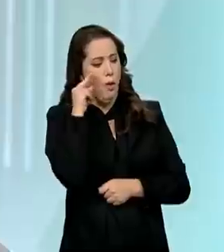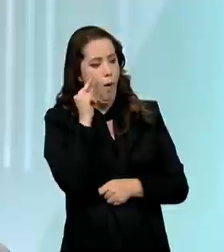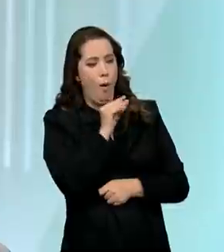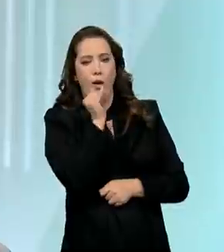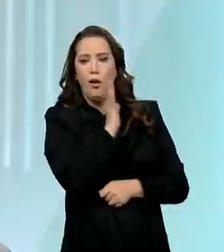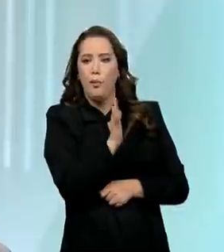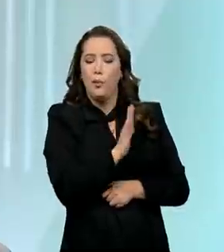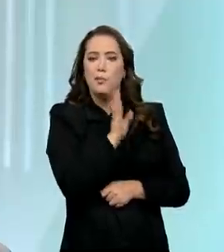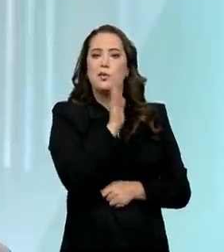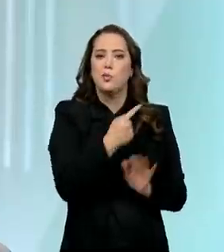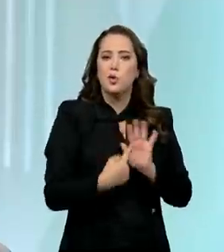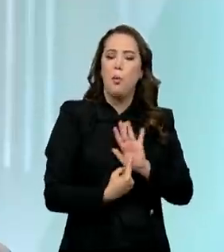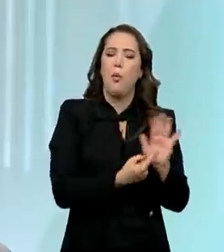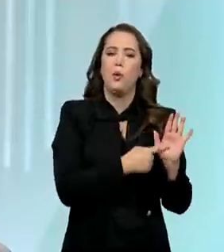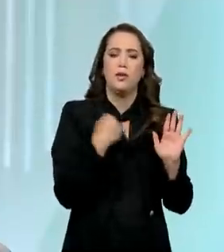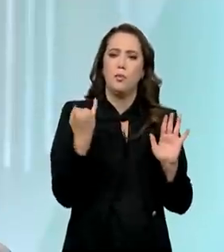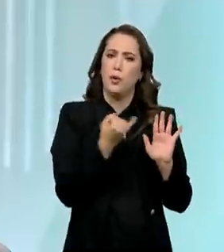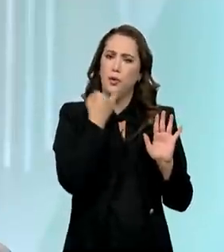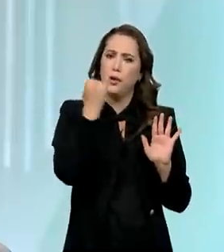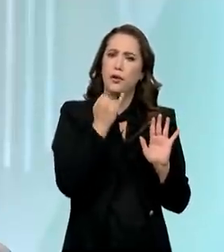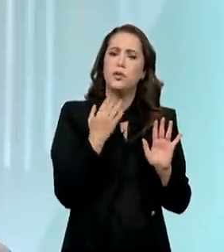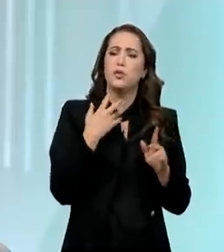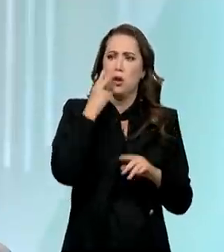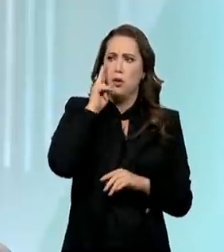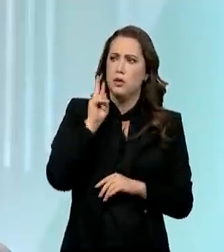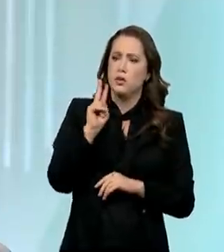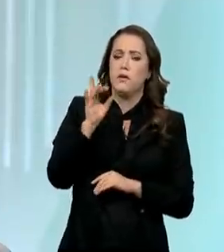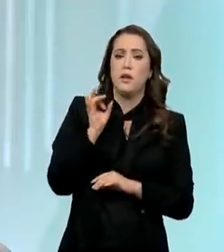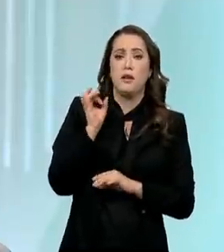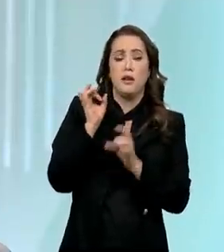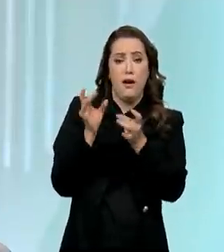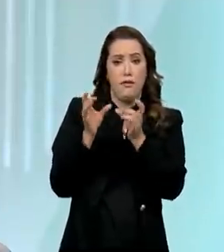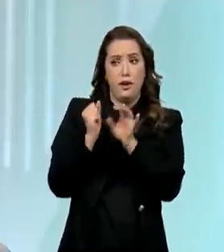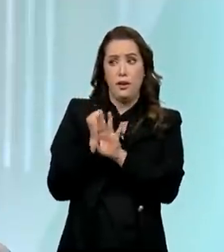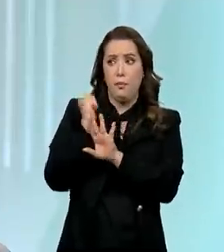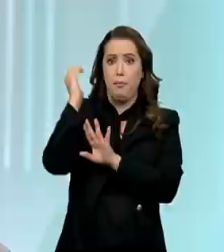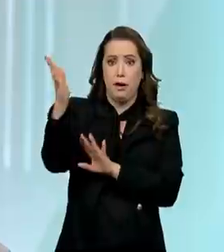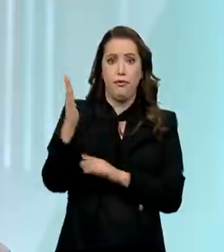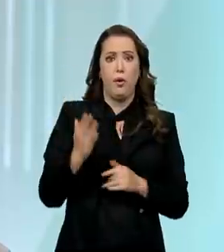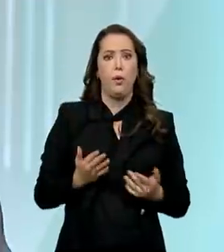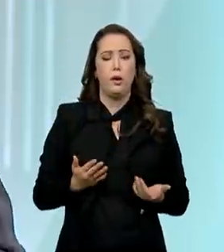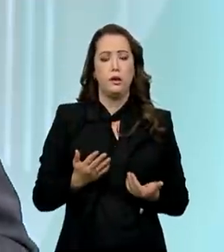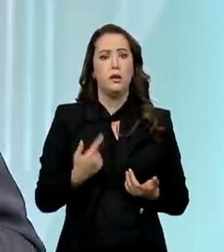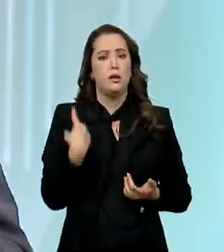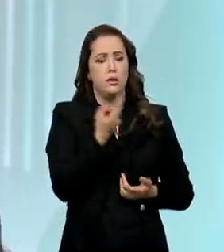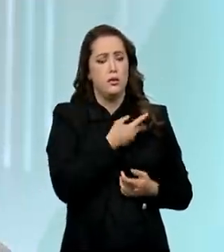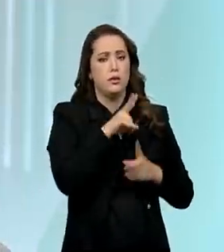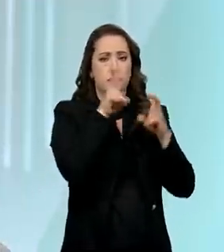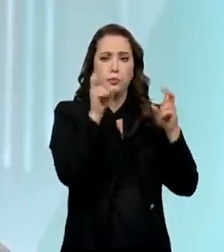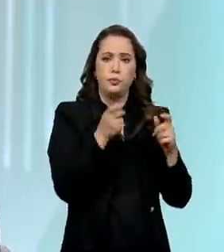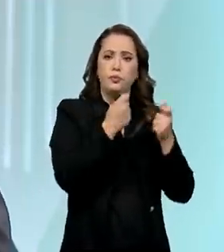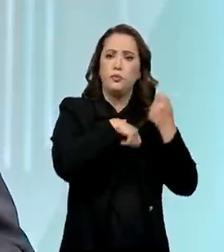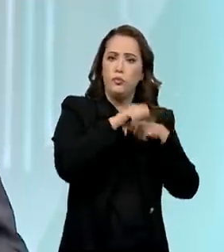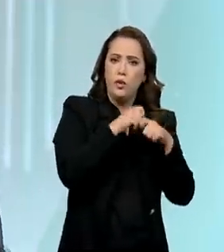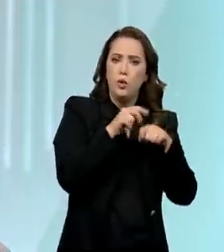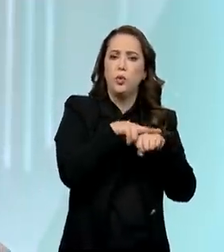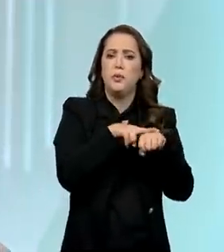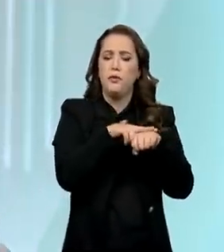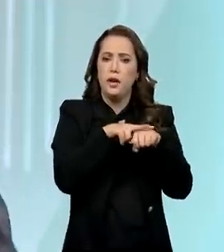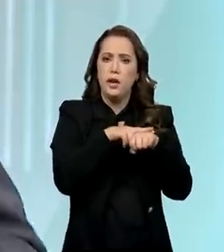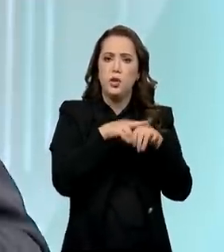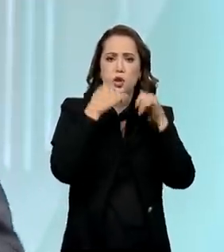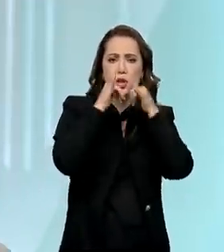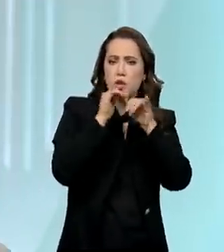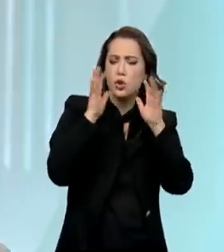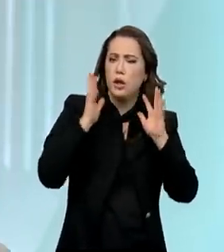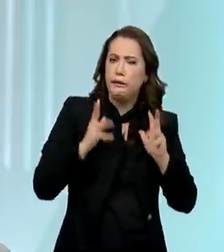que já se reflete muito claramente na exportação agropecuária, quando a gente fala da economia verde, energia limpa, economia de carbono,